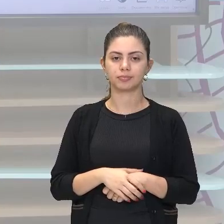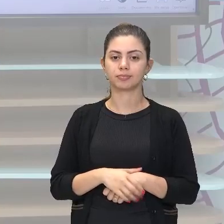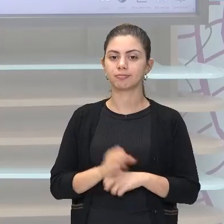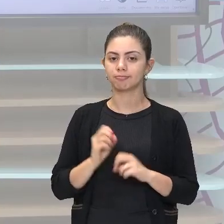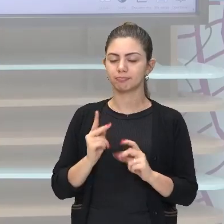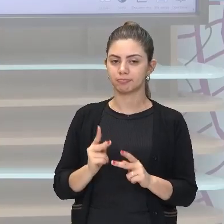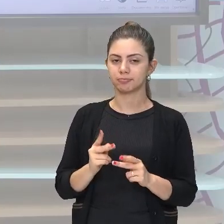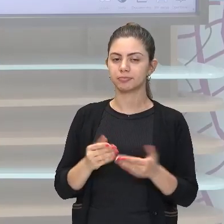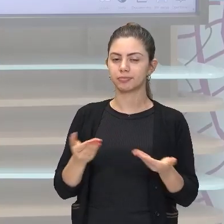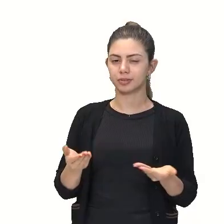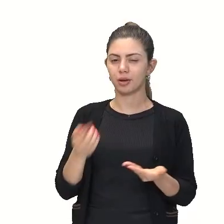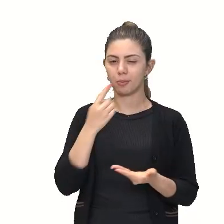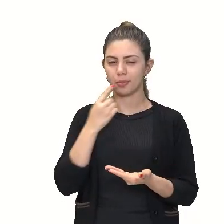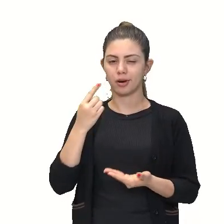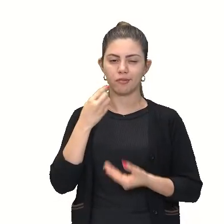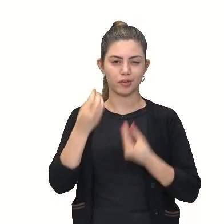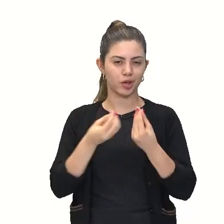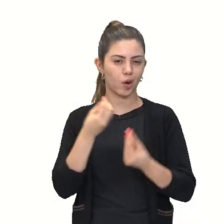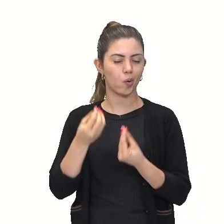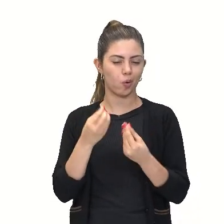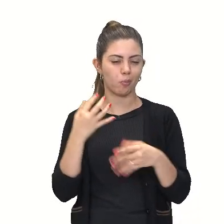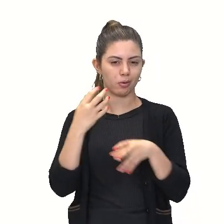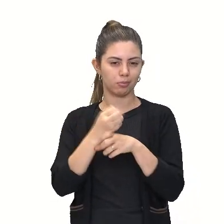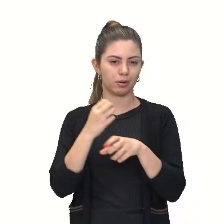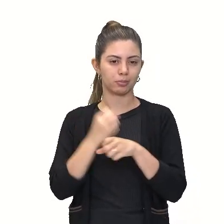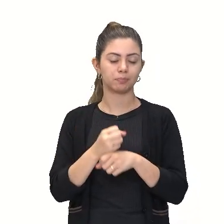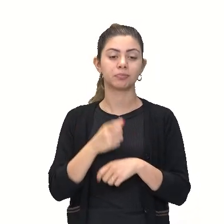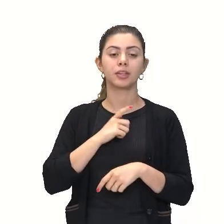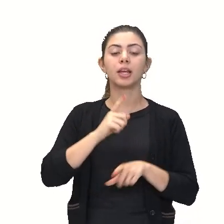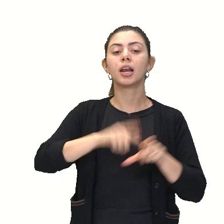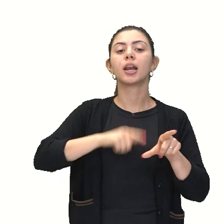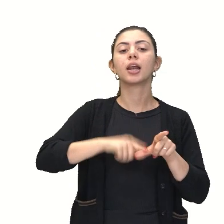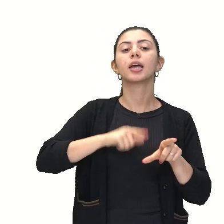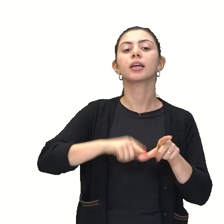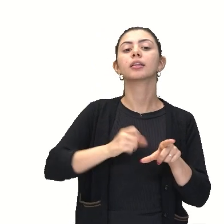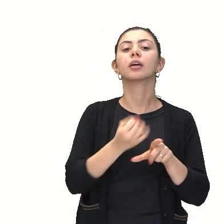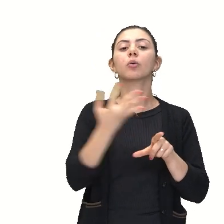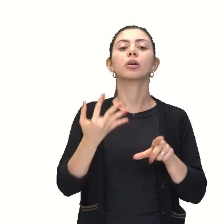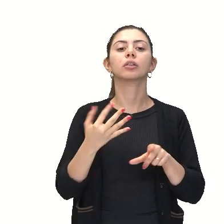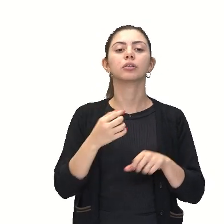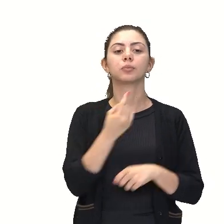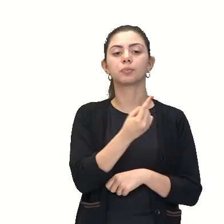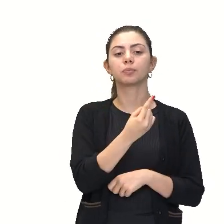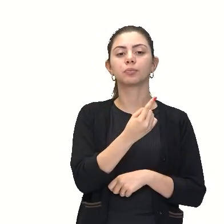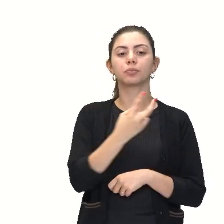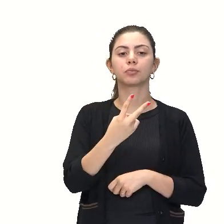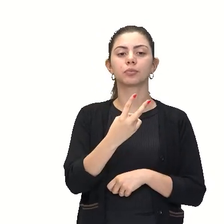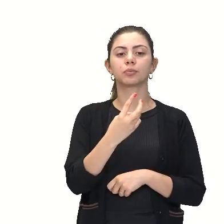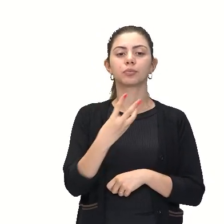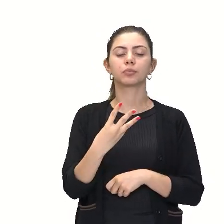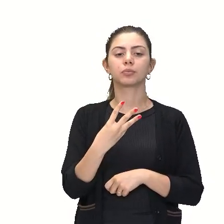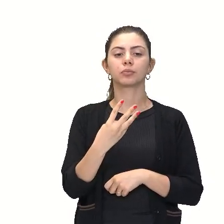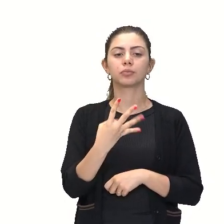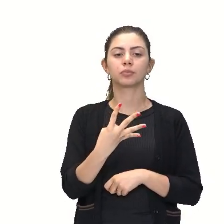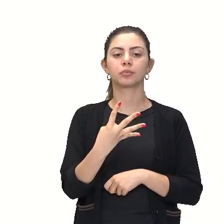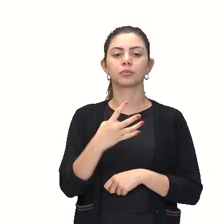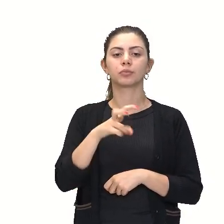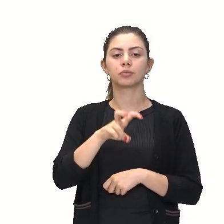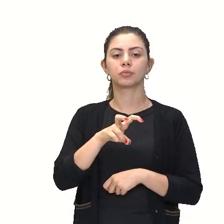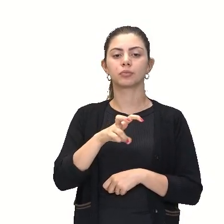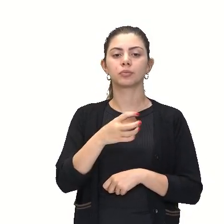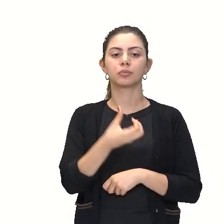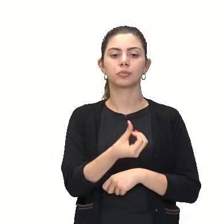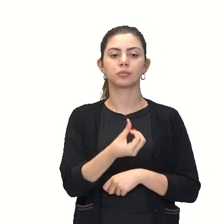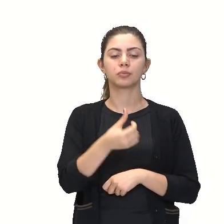beleza? Então, vamos ver o que é vai dar aqui para aldemir, olha. Quantas letras? Eu tenho, então, uma, duas, três, quatro,